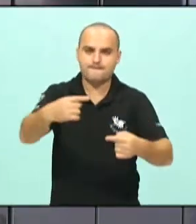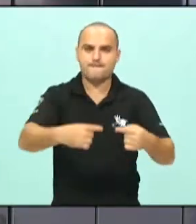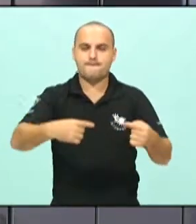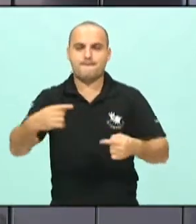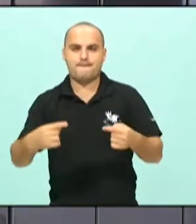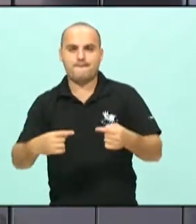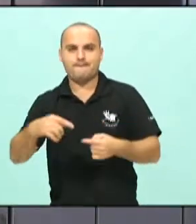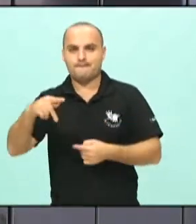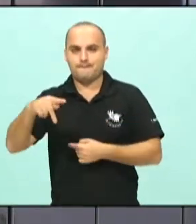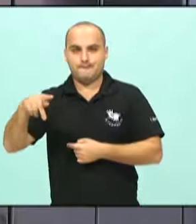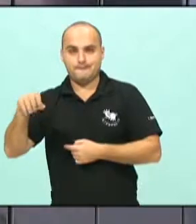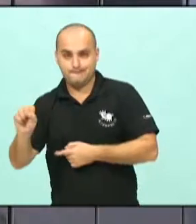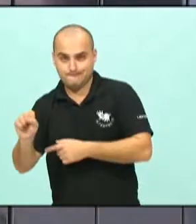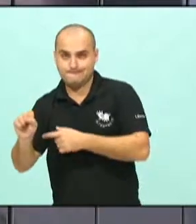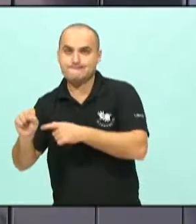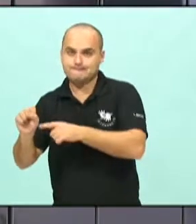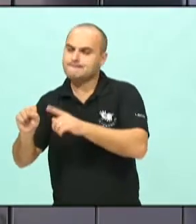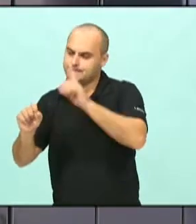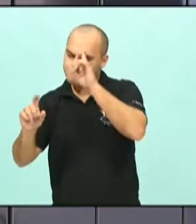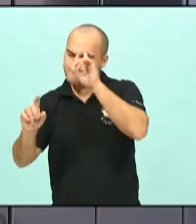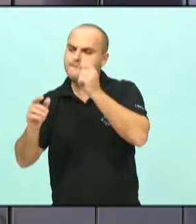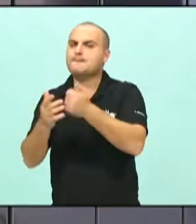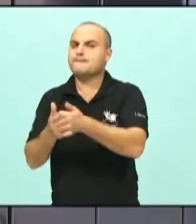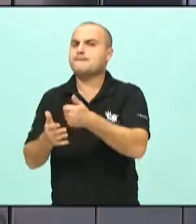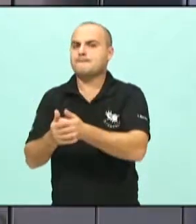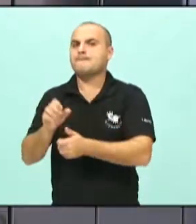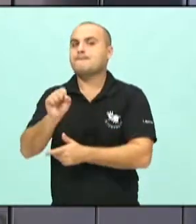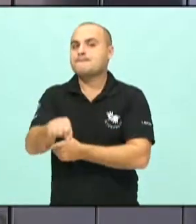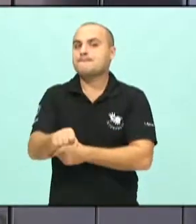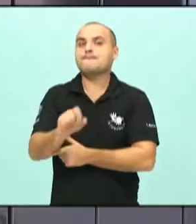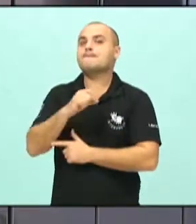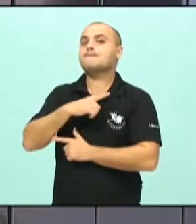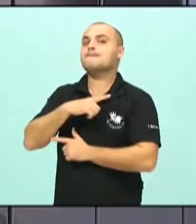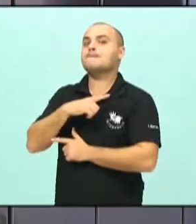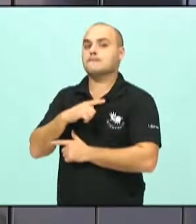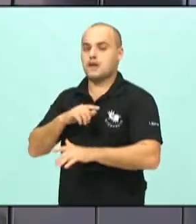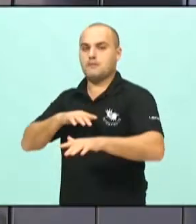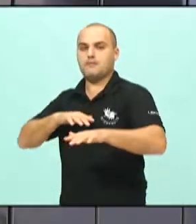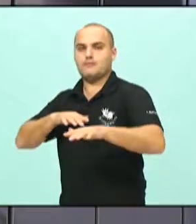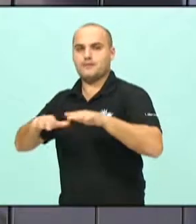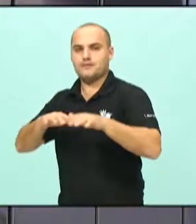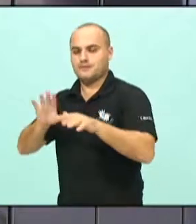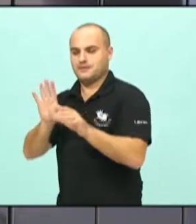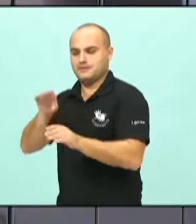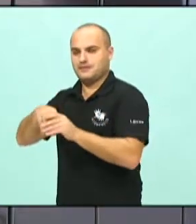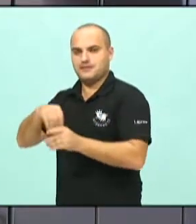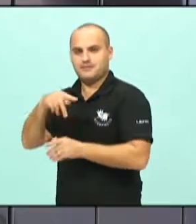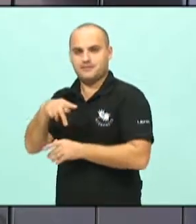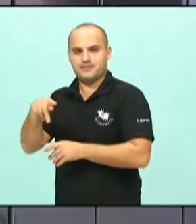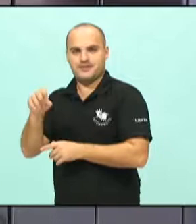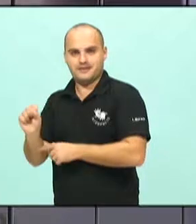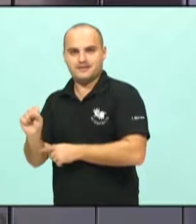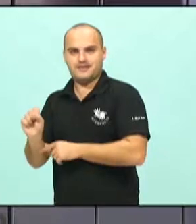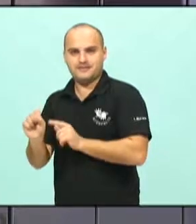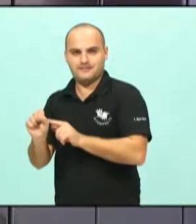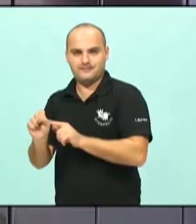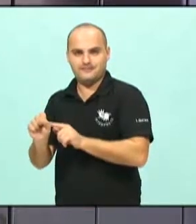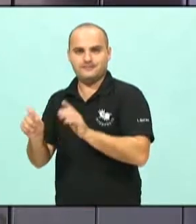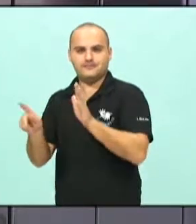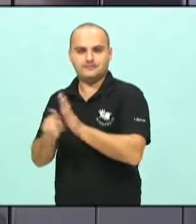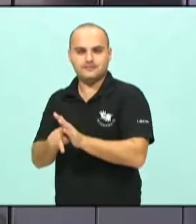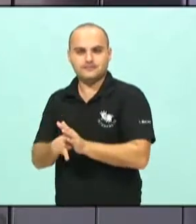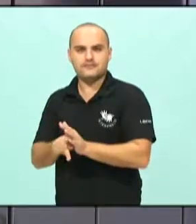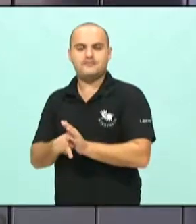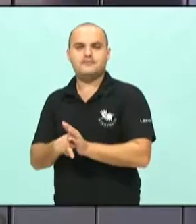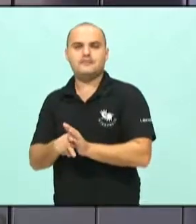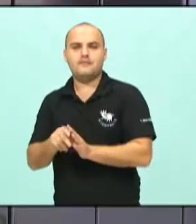O PPS acabou tomando essa decisão porque também tiveram movimentos participando do PPS, que é o movimento agora